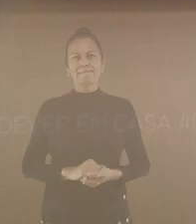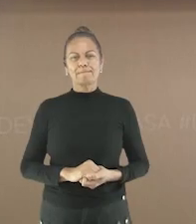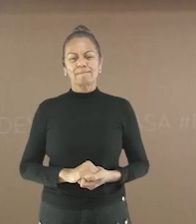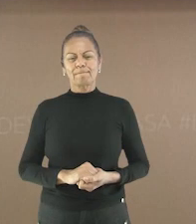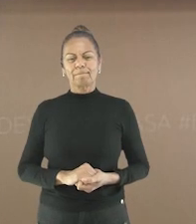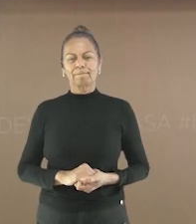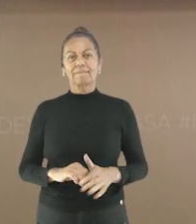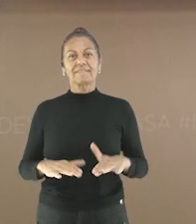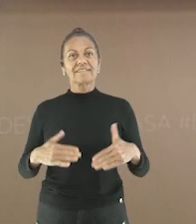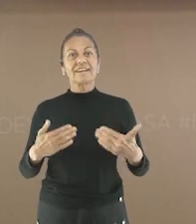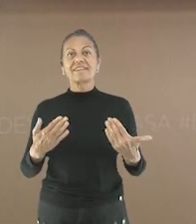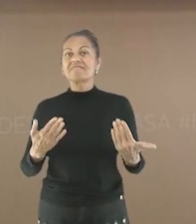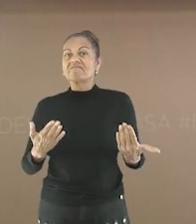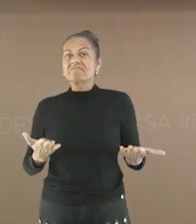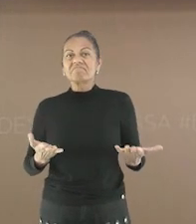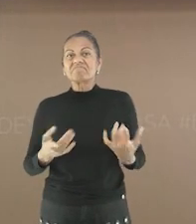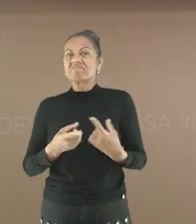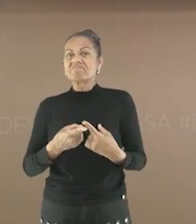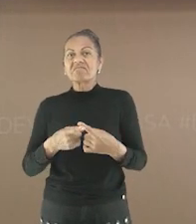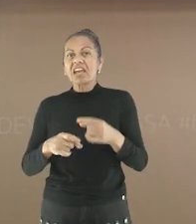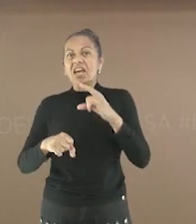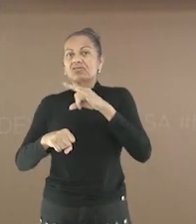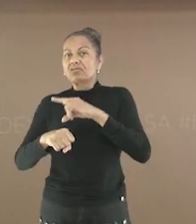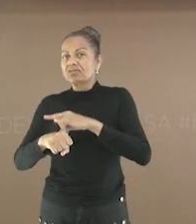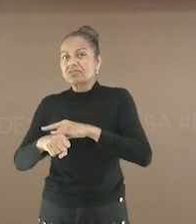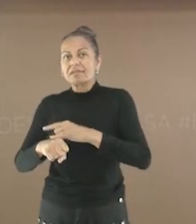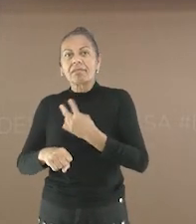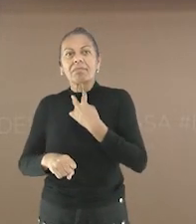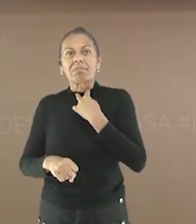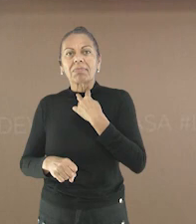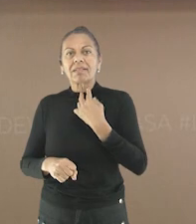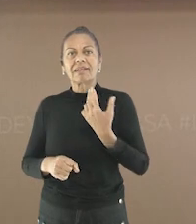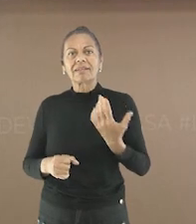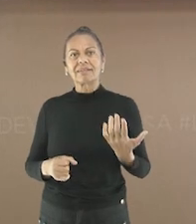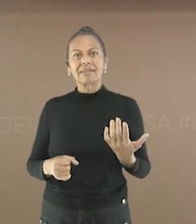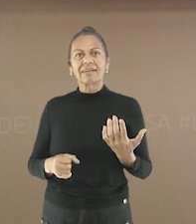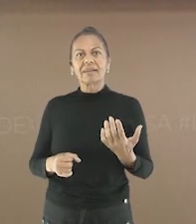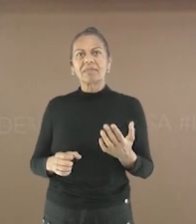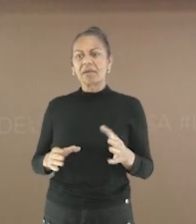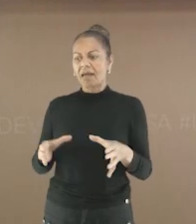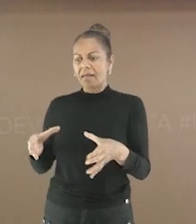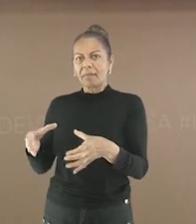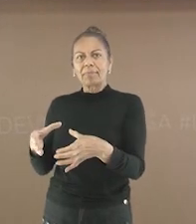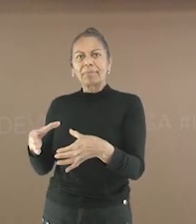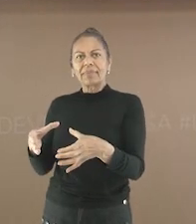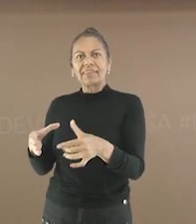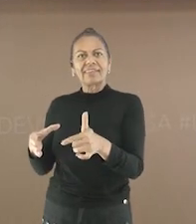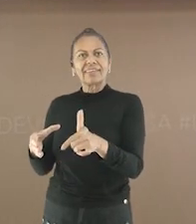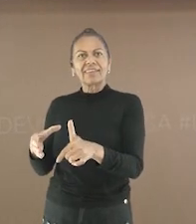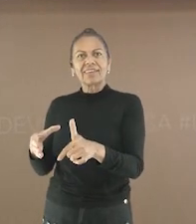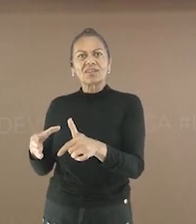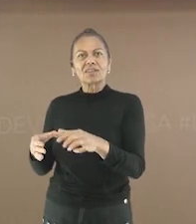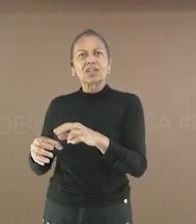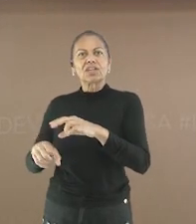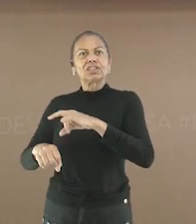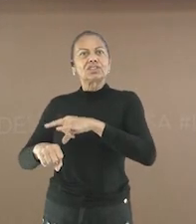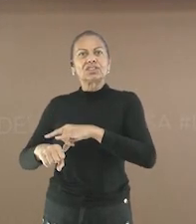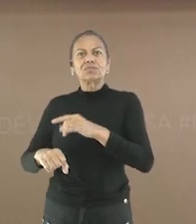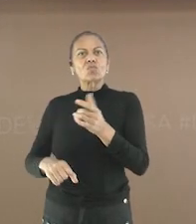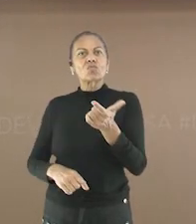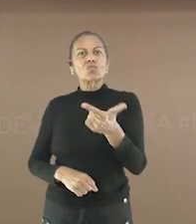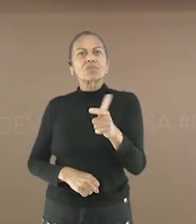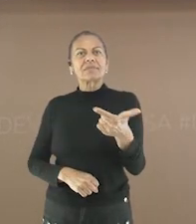E aí? Por que que ninguém podia fazer pipi? Porque na casa não tinha penico Isso aí